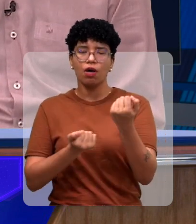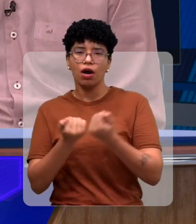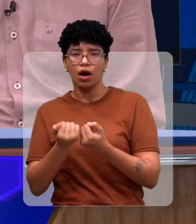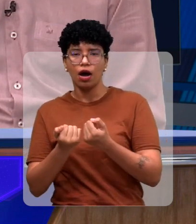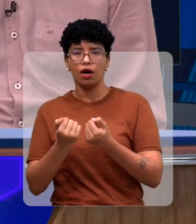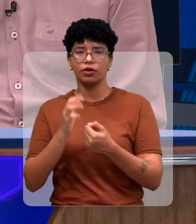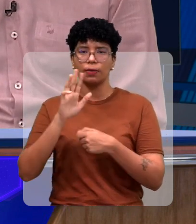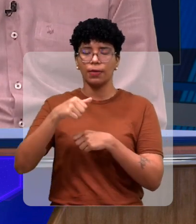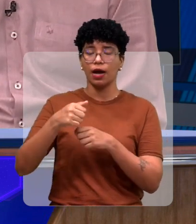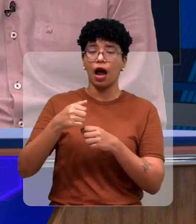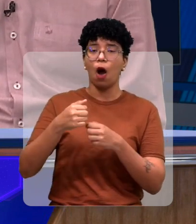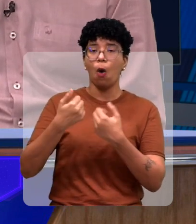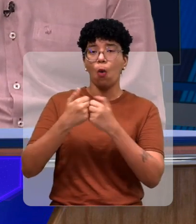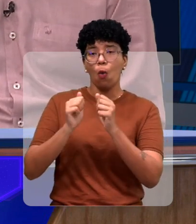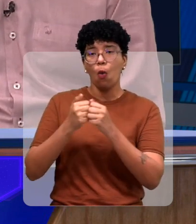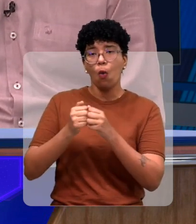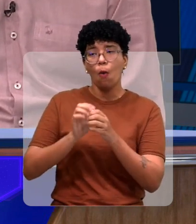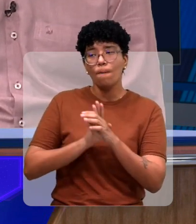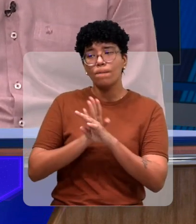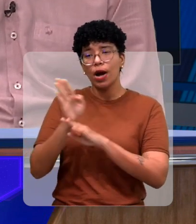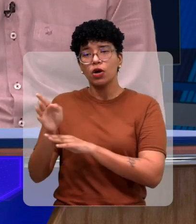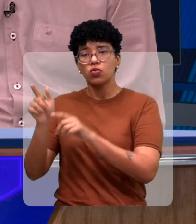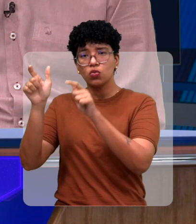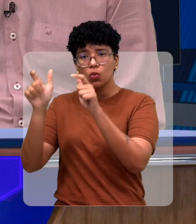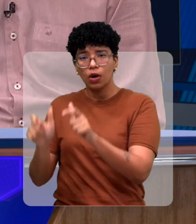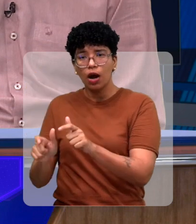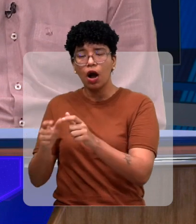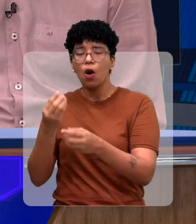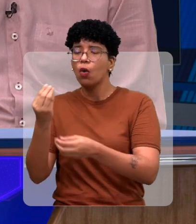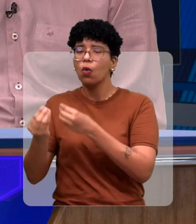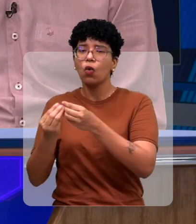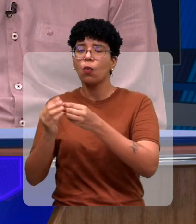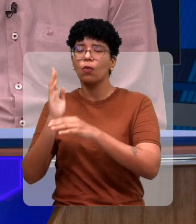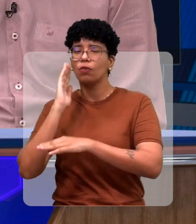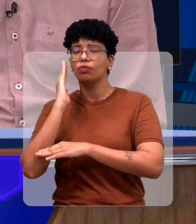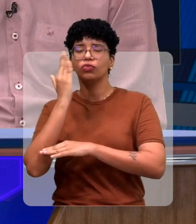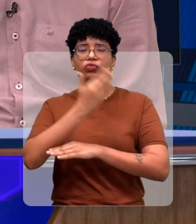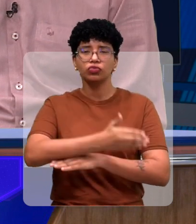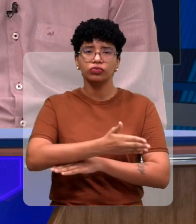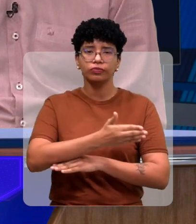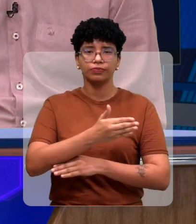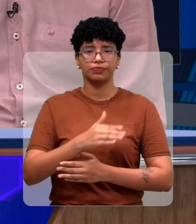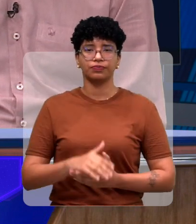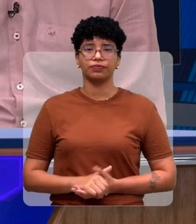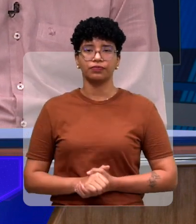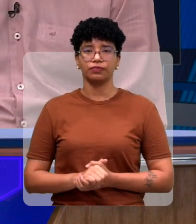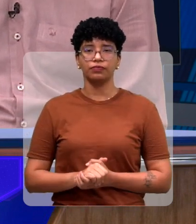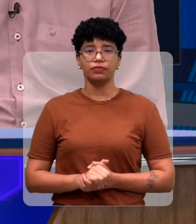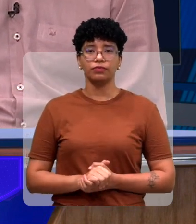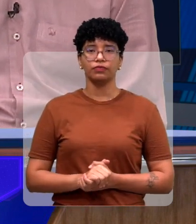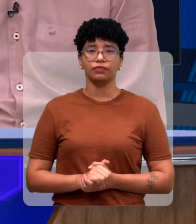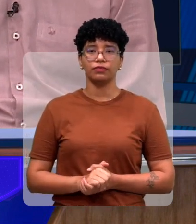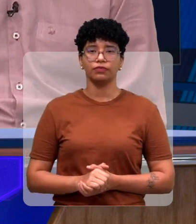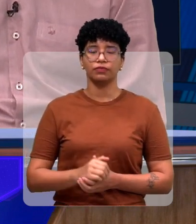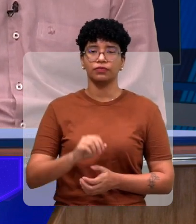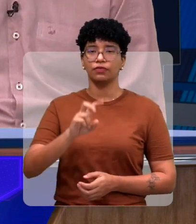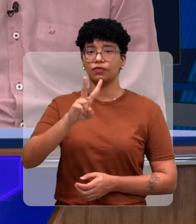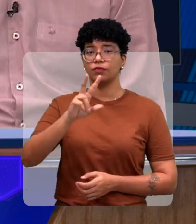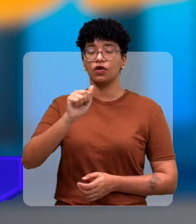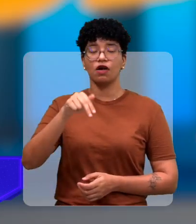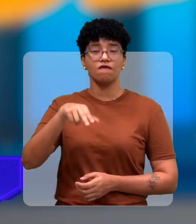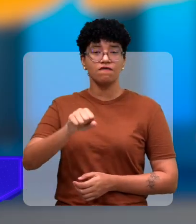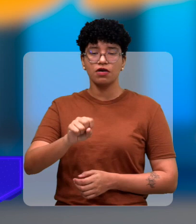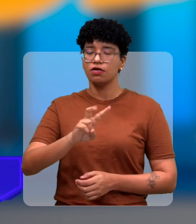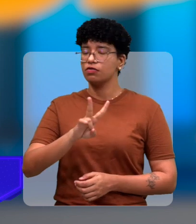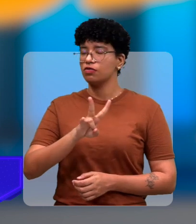aí tem que pegar um ônibus até um determinado local, depois pegar essa van ou a van vai direto para Teresina para lá? Não, a van